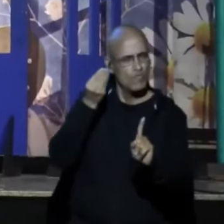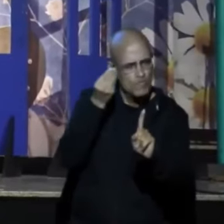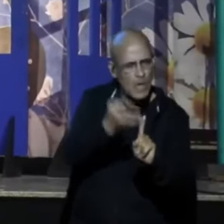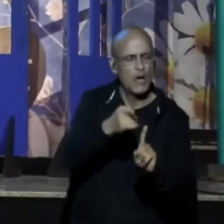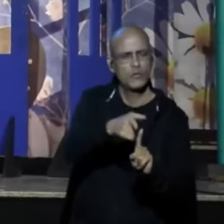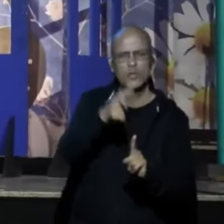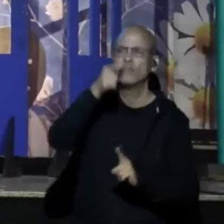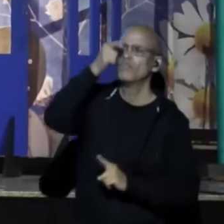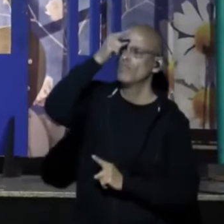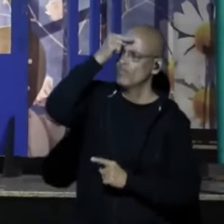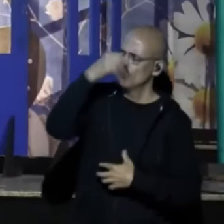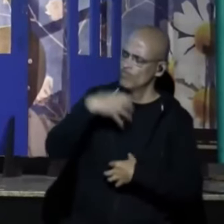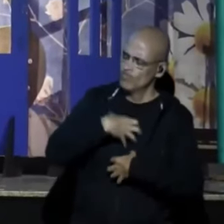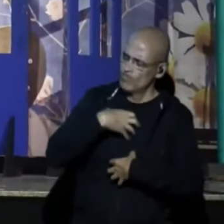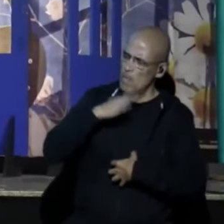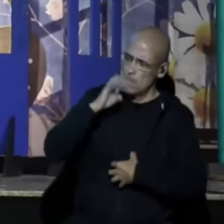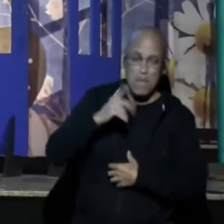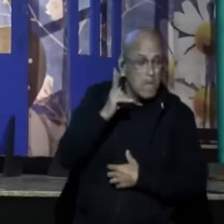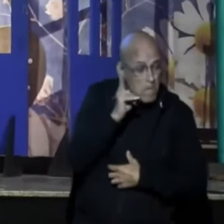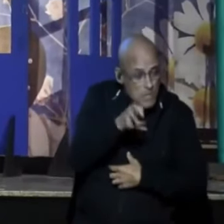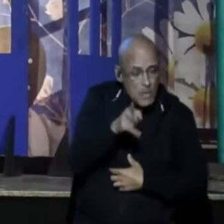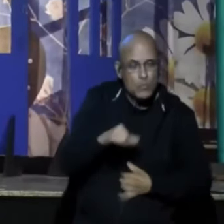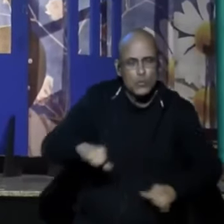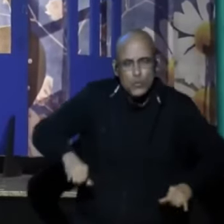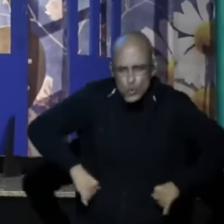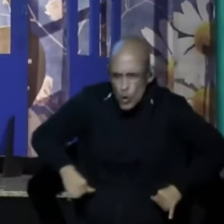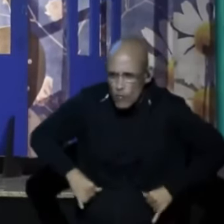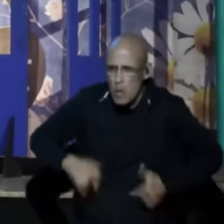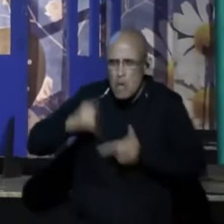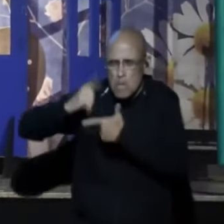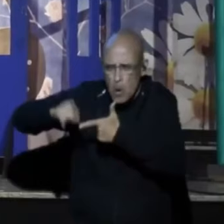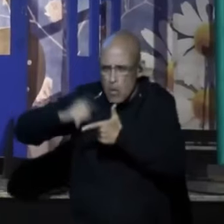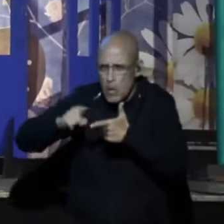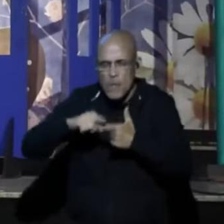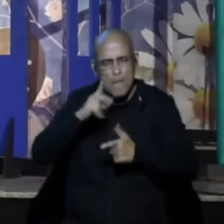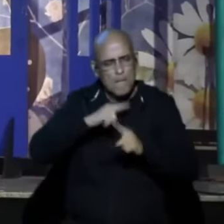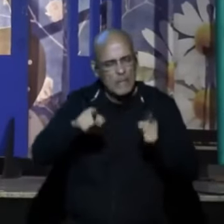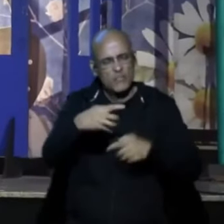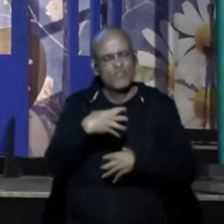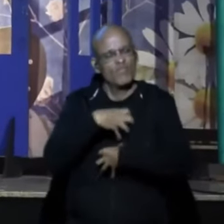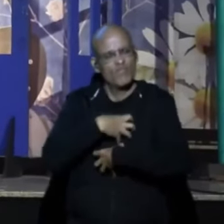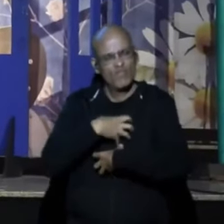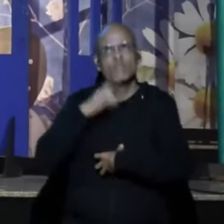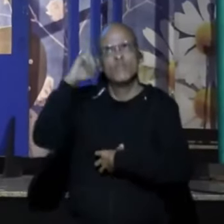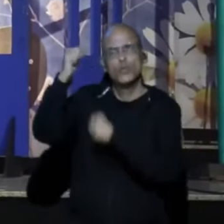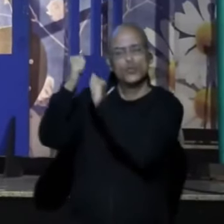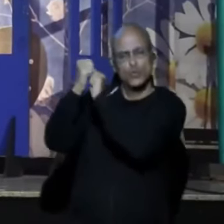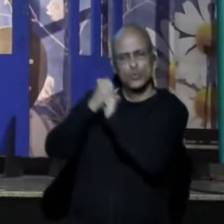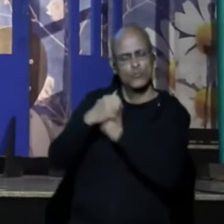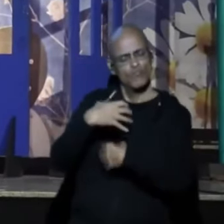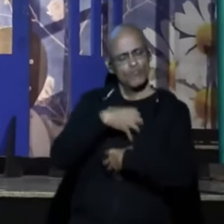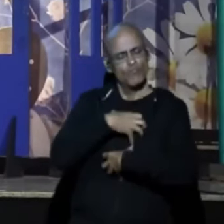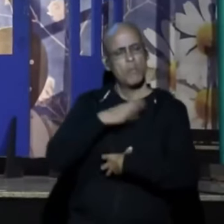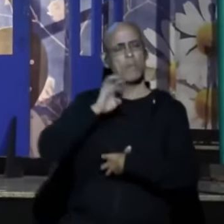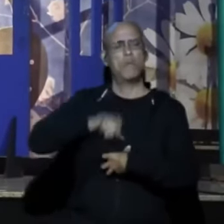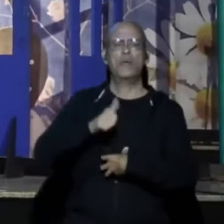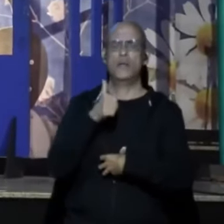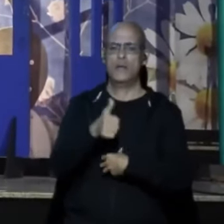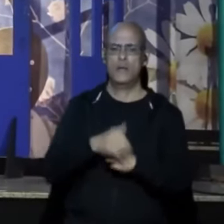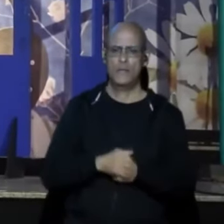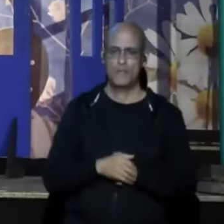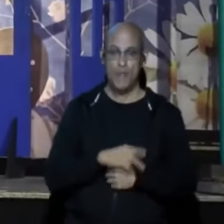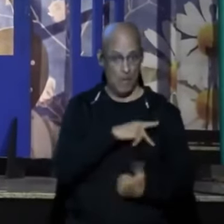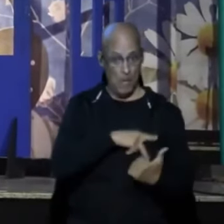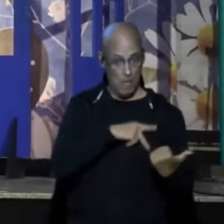meio a dores Profundas O apóstolo Paulo aprendeu isso a duras penas Porque ele mesmo Clamou ao Senhor Três